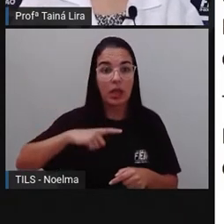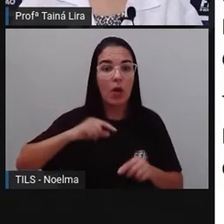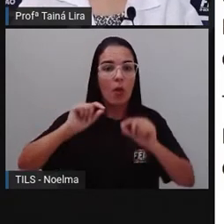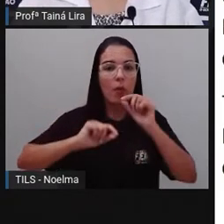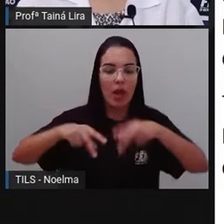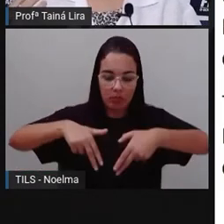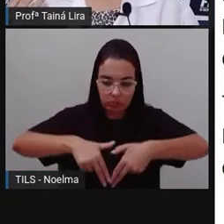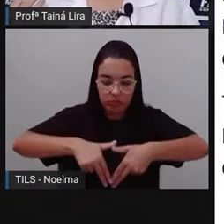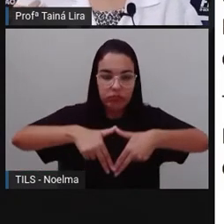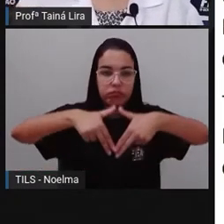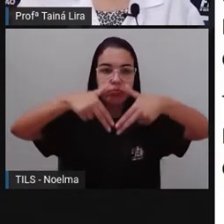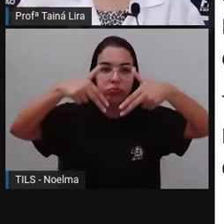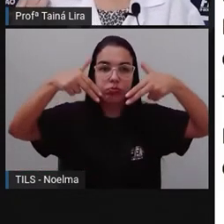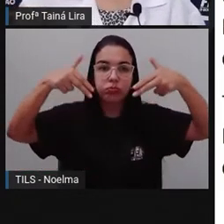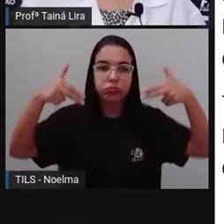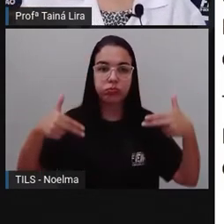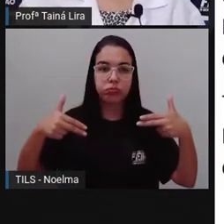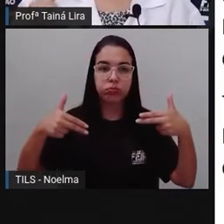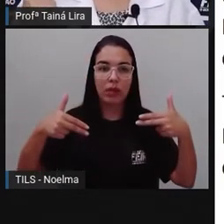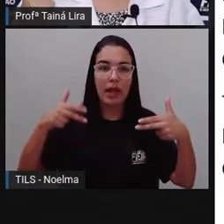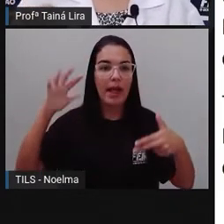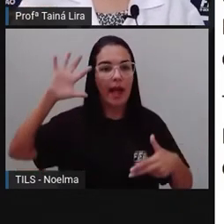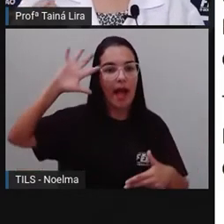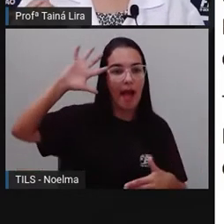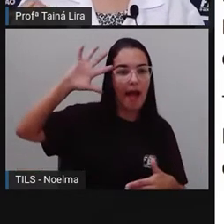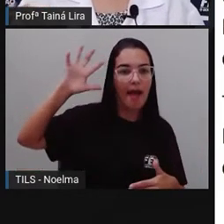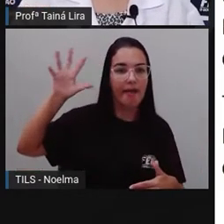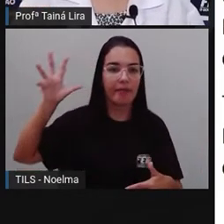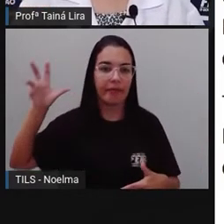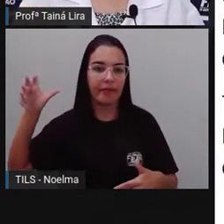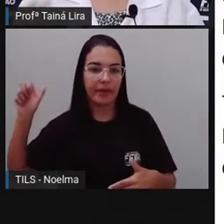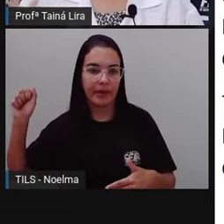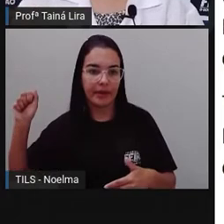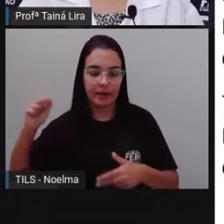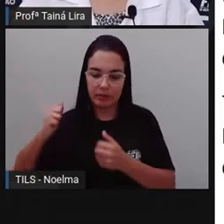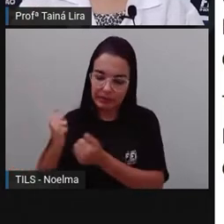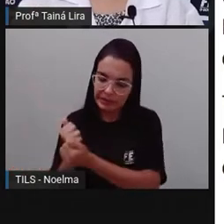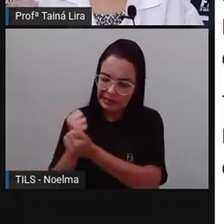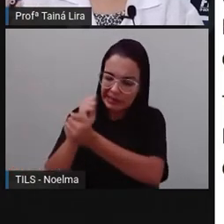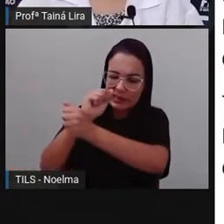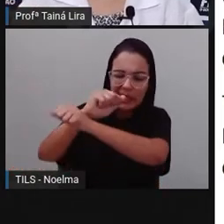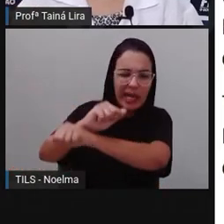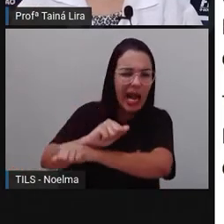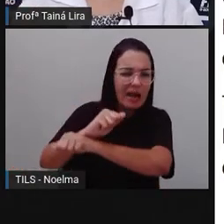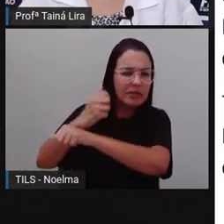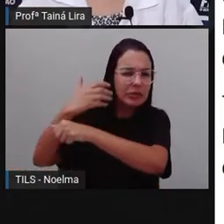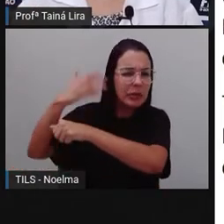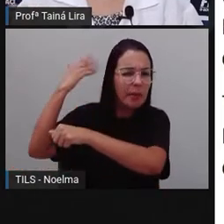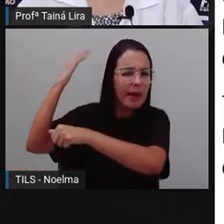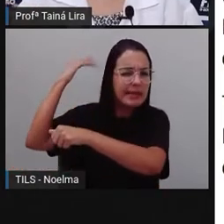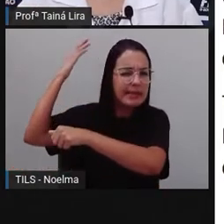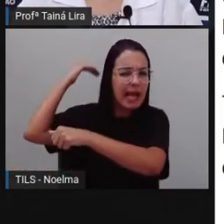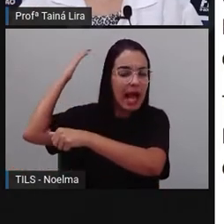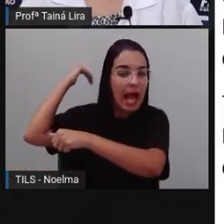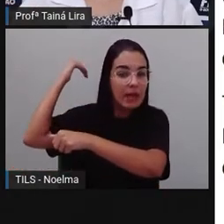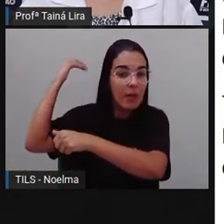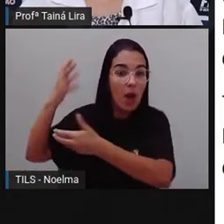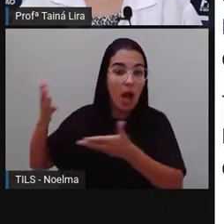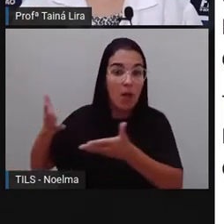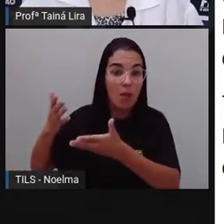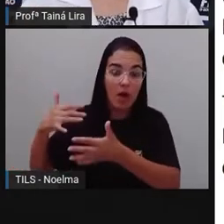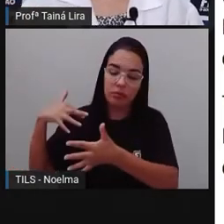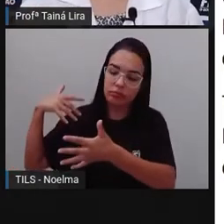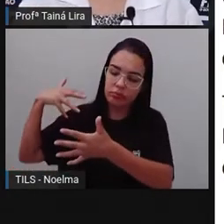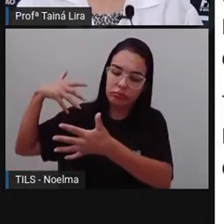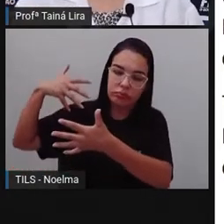-racial formado por descendentes de escravos, de africanos que foram escravizados, descendentes de africanos que foram